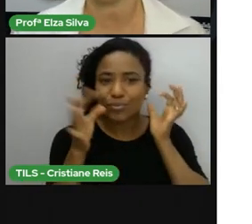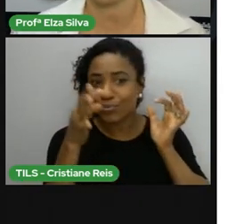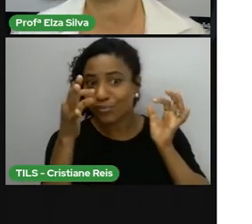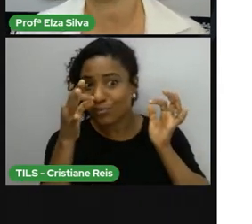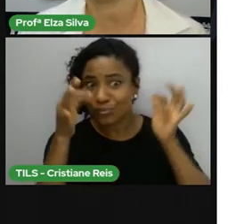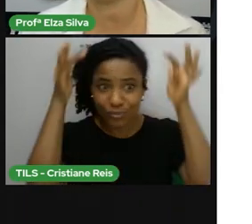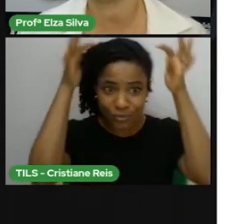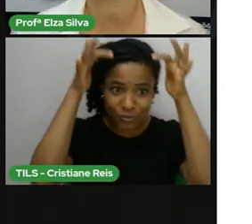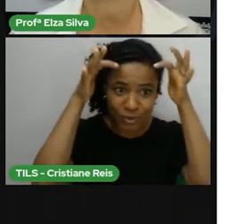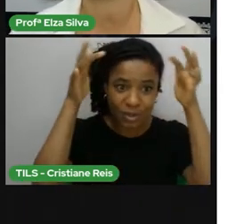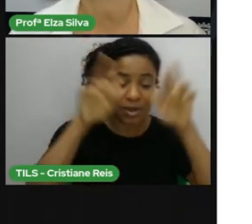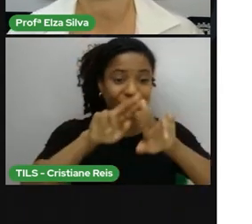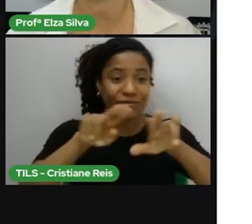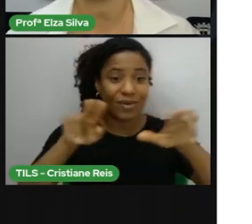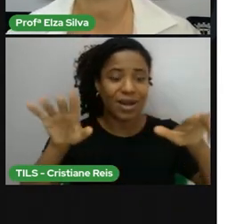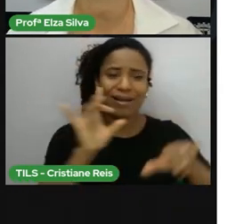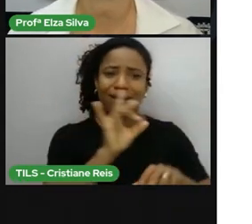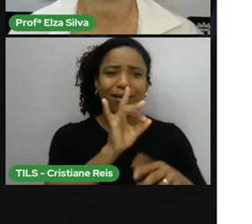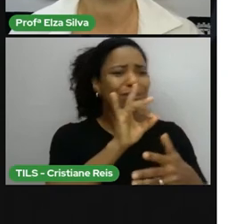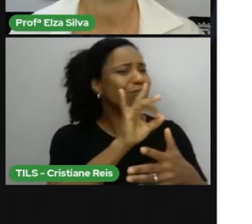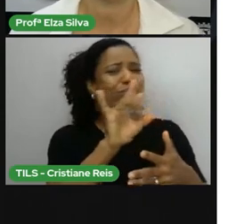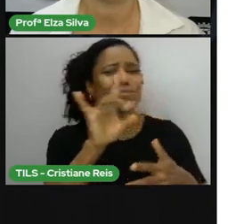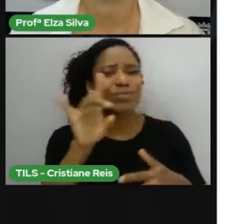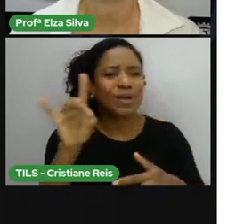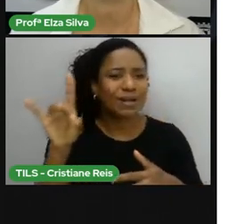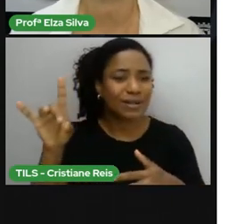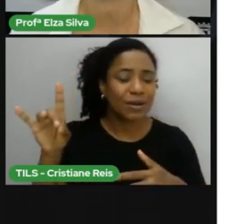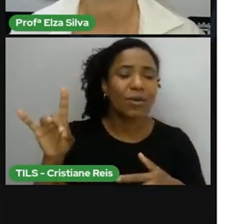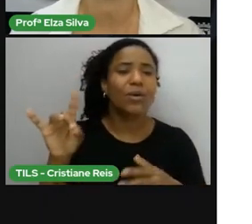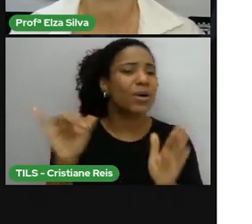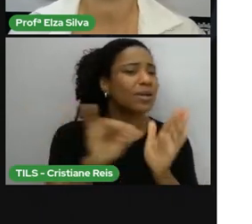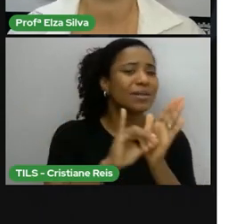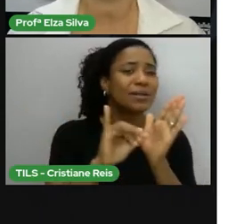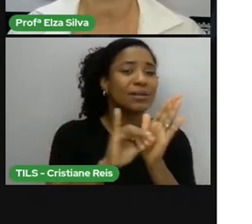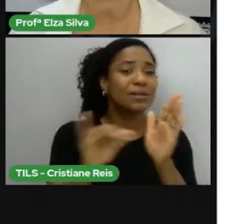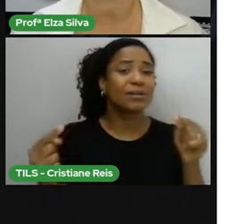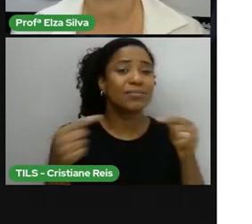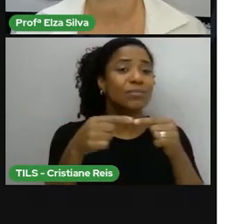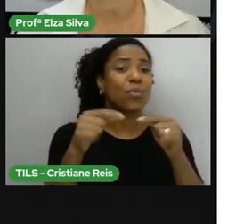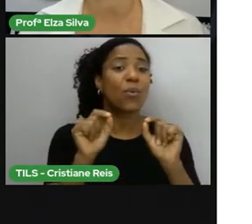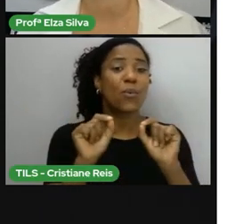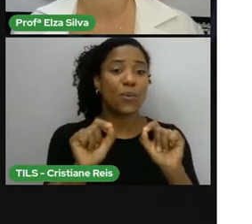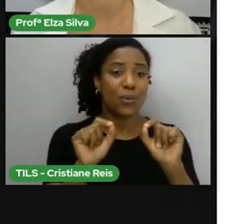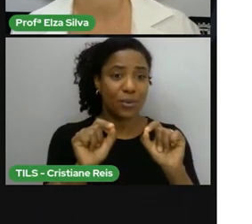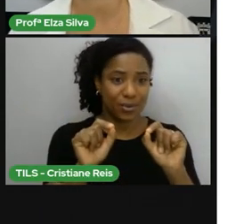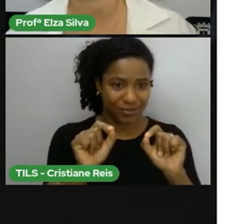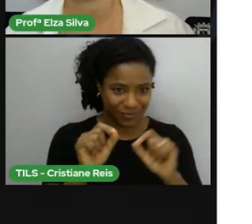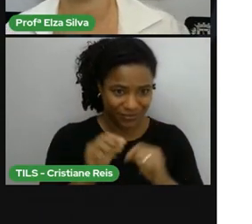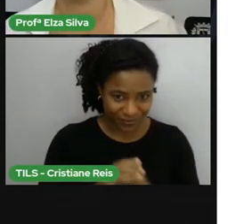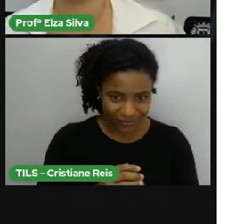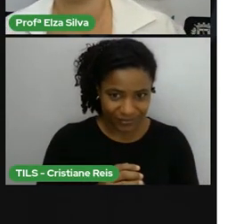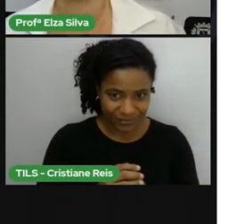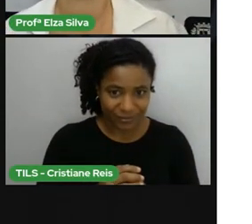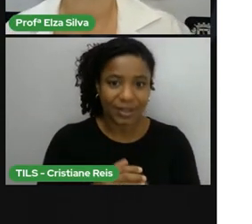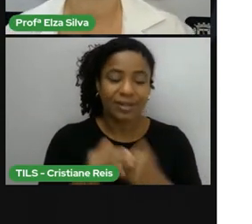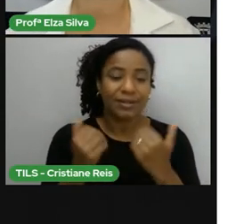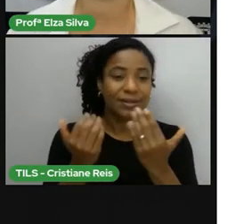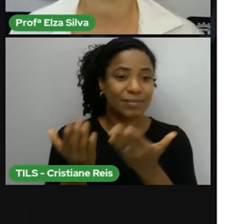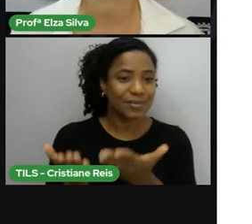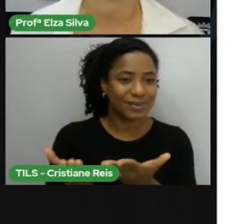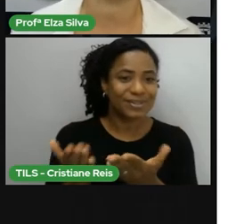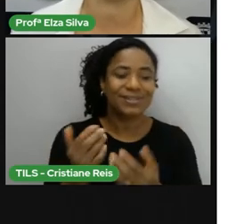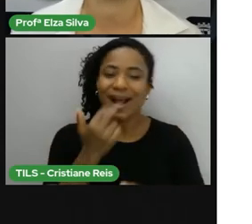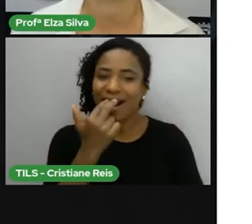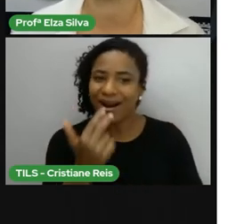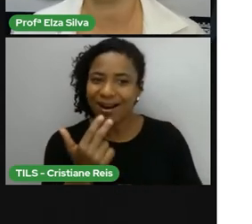E o que cada Elemento Desse Representa Para a cultura E por fim Aqui nós temos A língua Que nós já